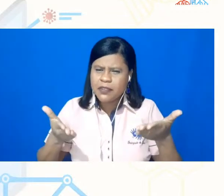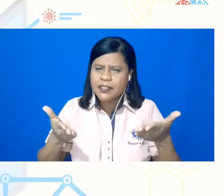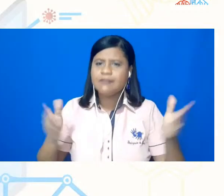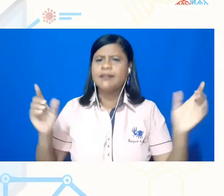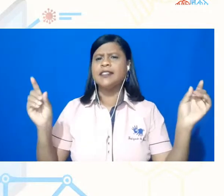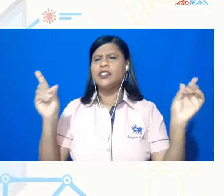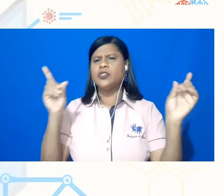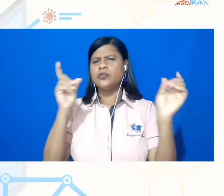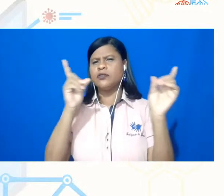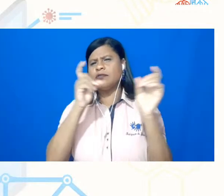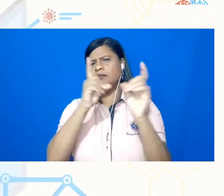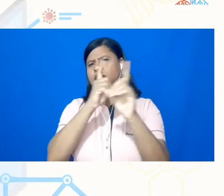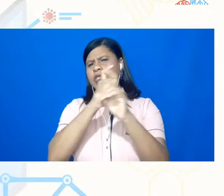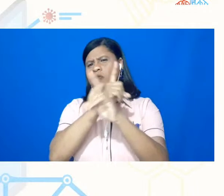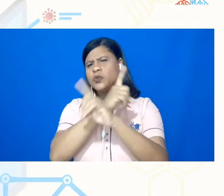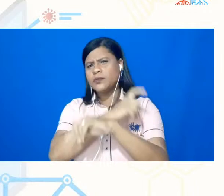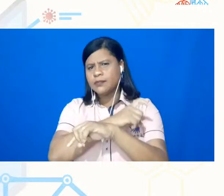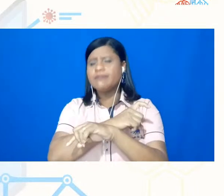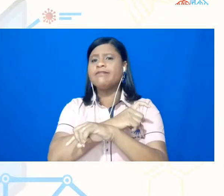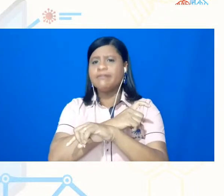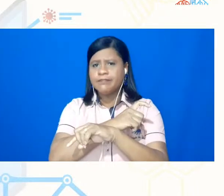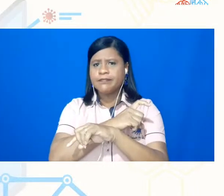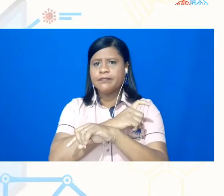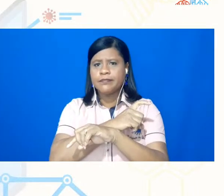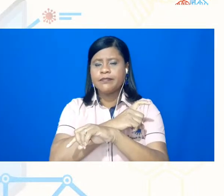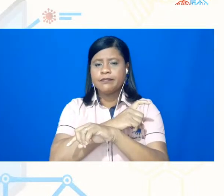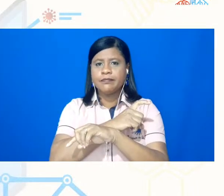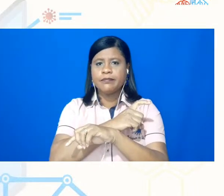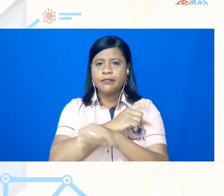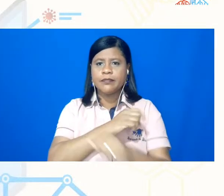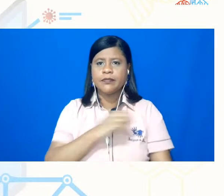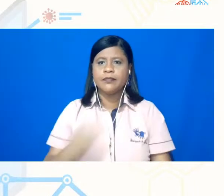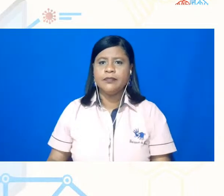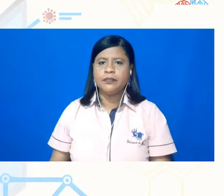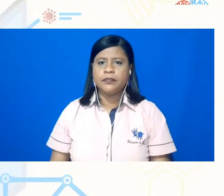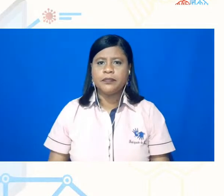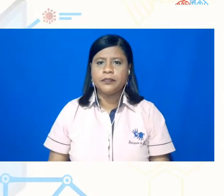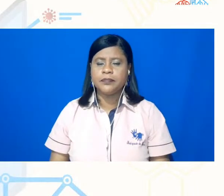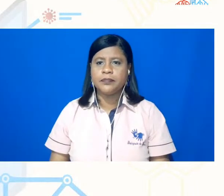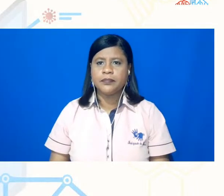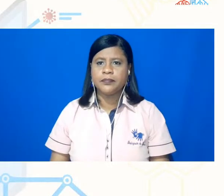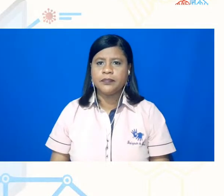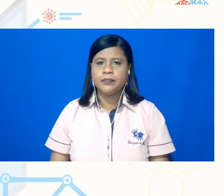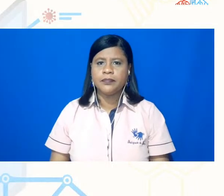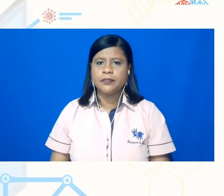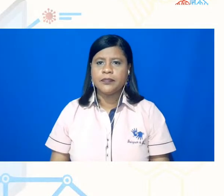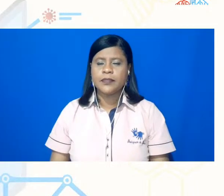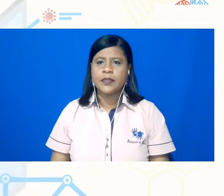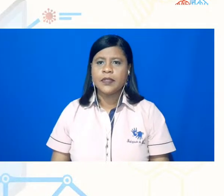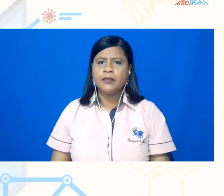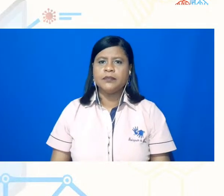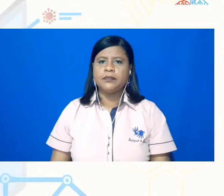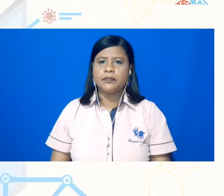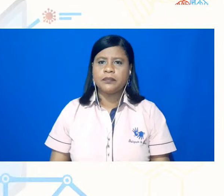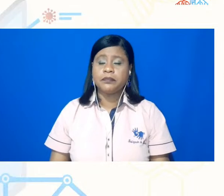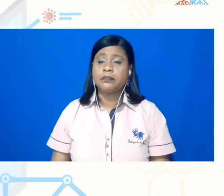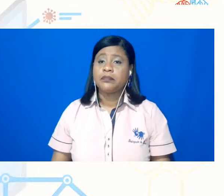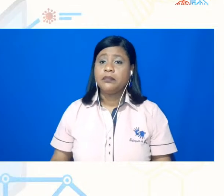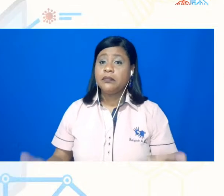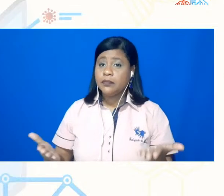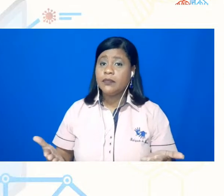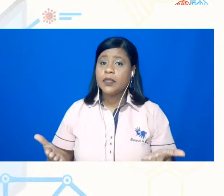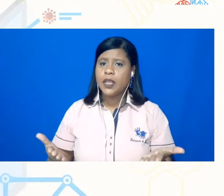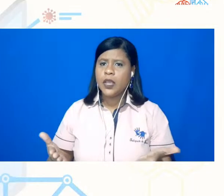não só, digamos, concretas, materiais, no sentido da produção do